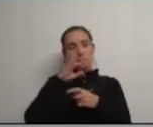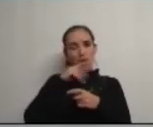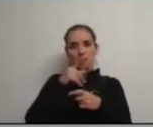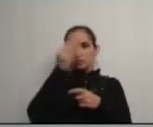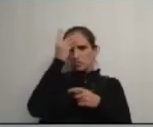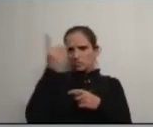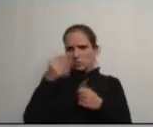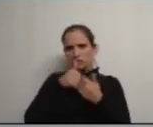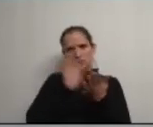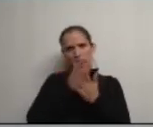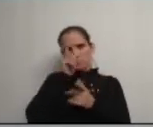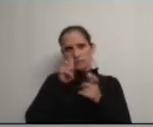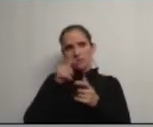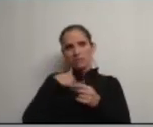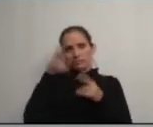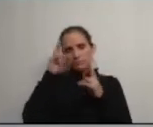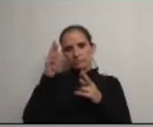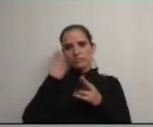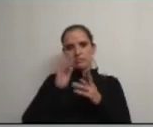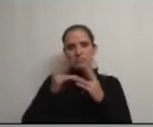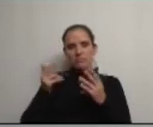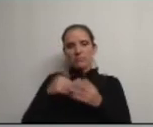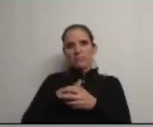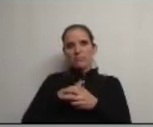professores perante toda a gente e eu espero que a Câmara